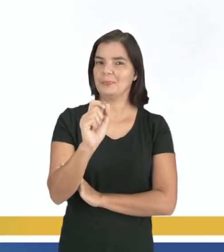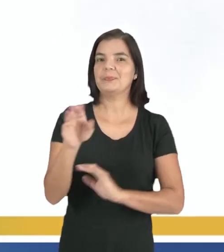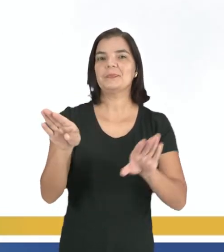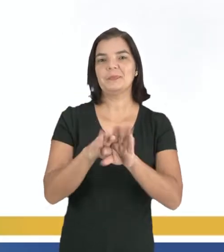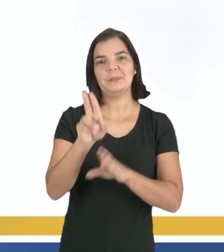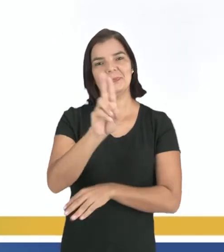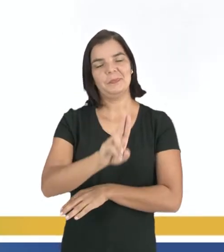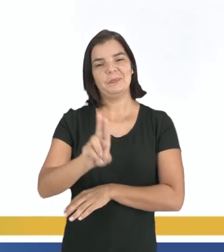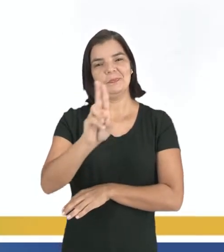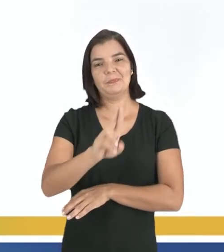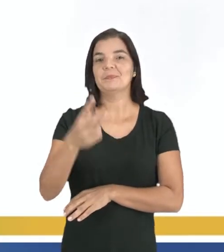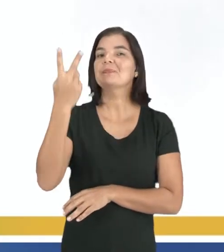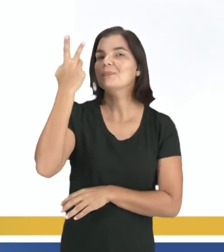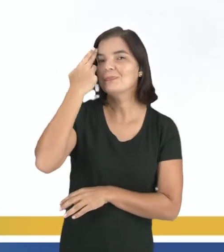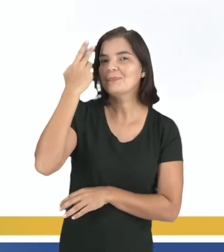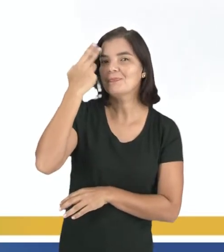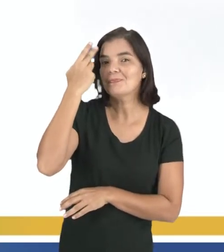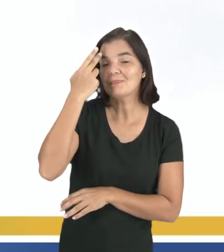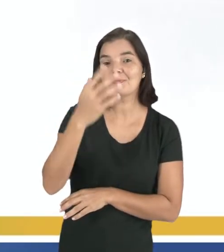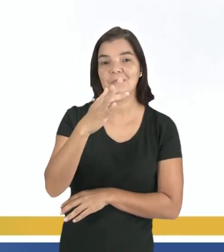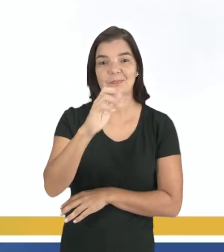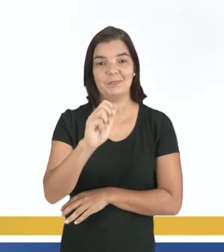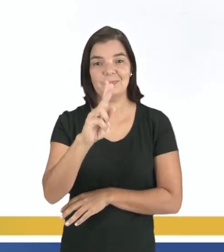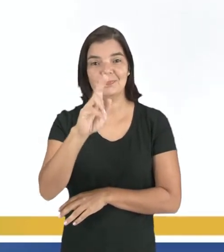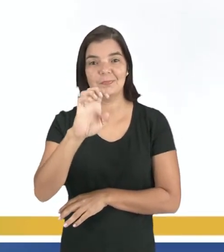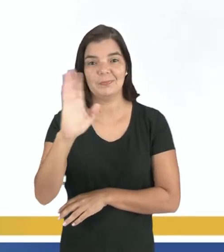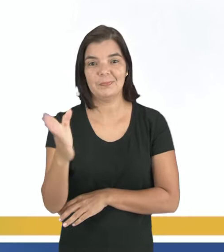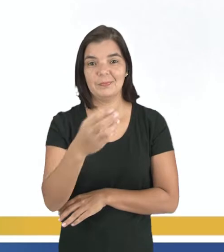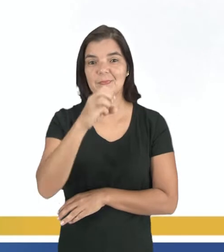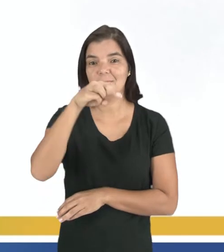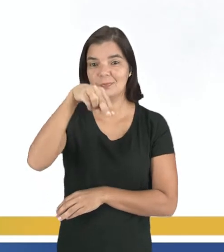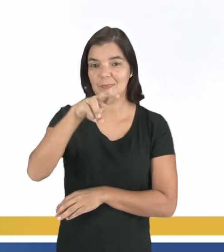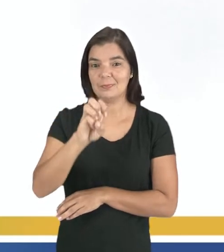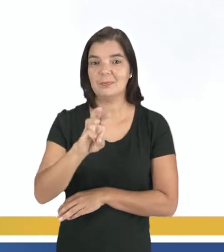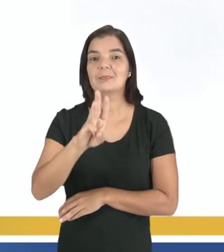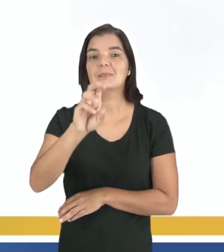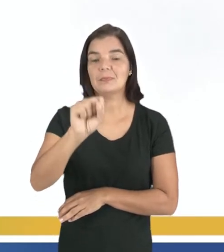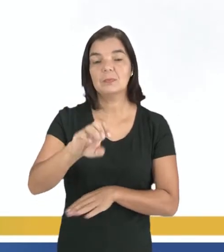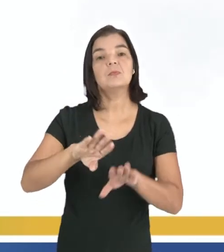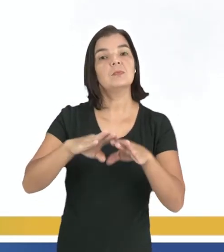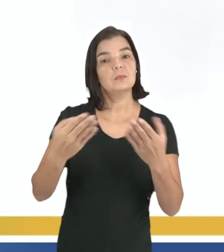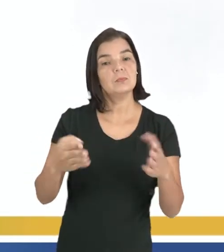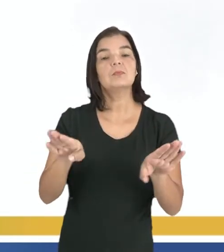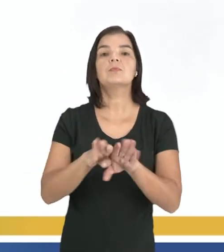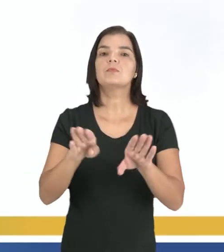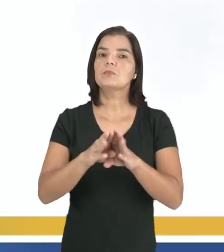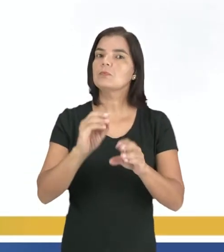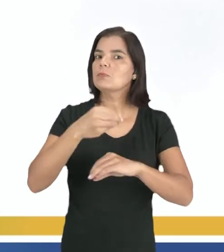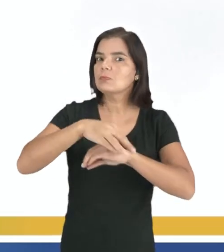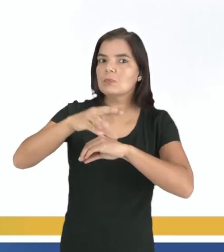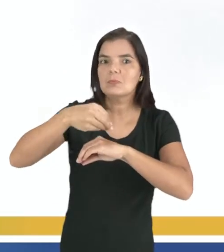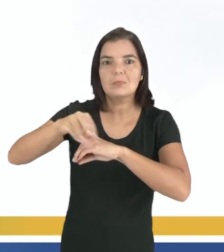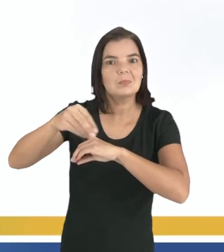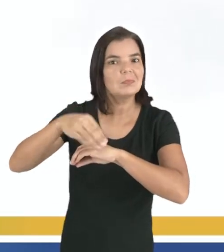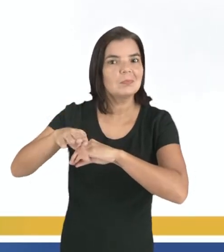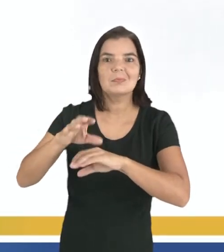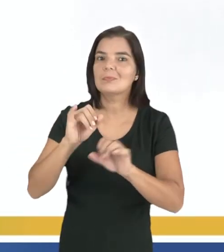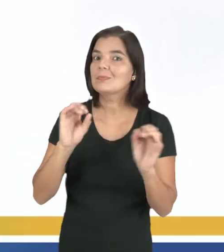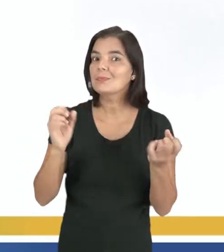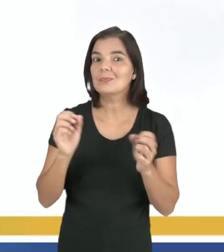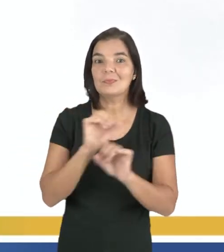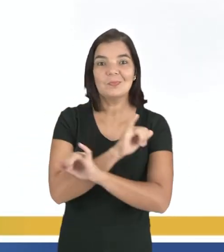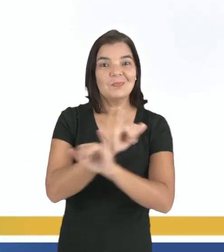sendo também muito comum o uso do nome fake news. No caso, essa consiste na distribuição deliberada de